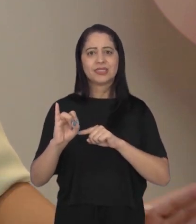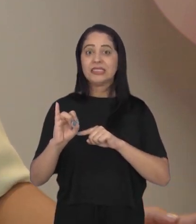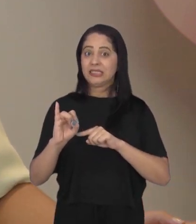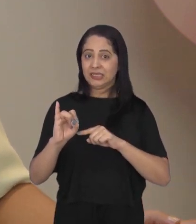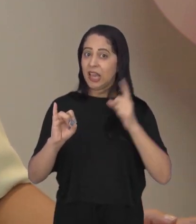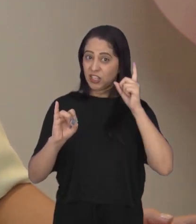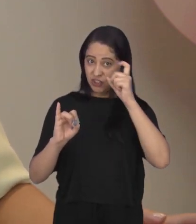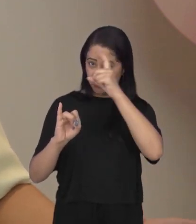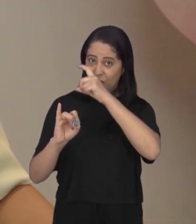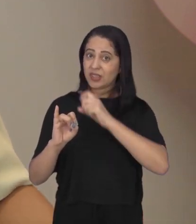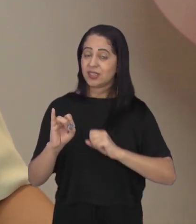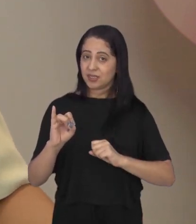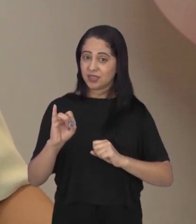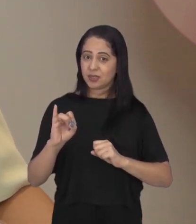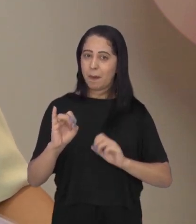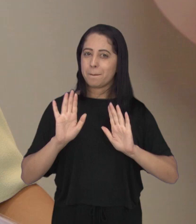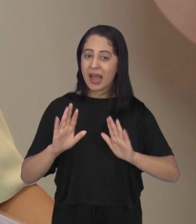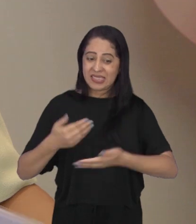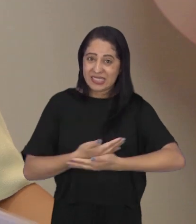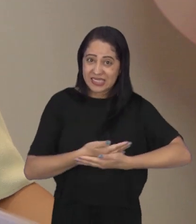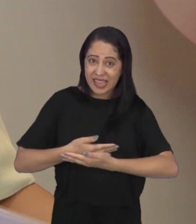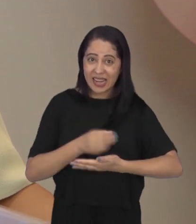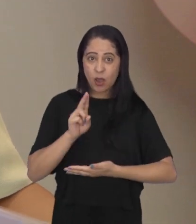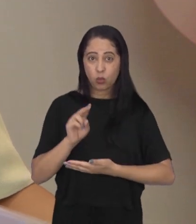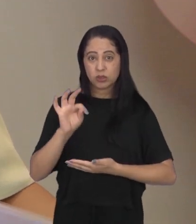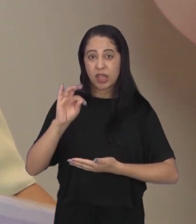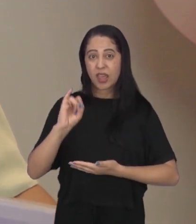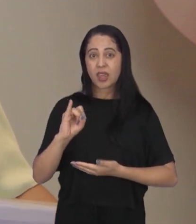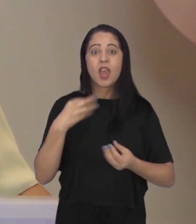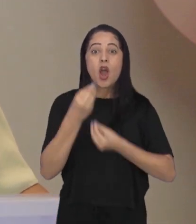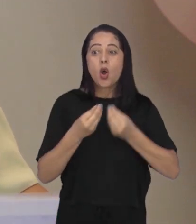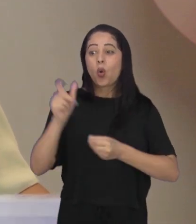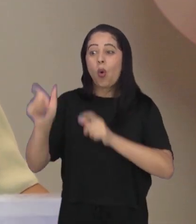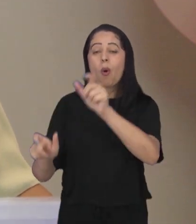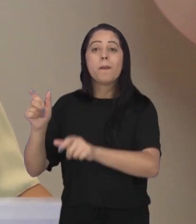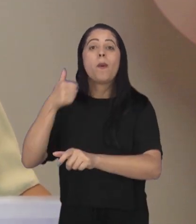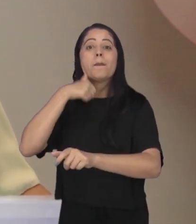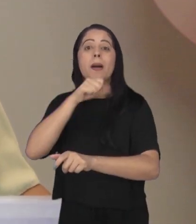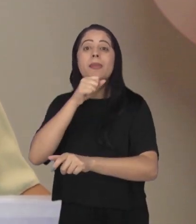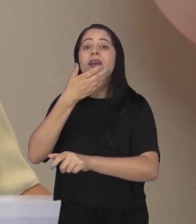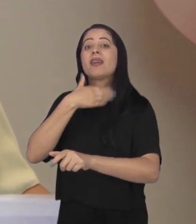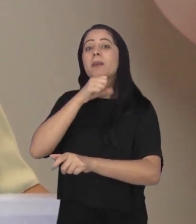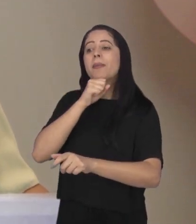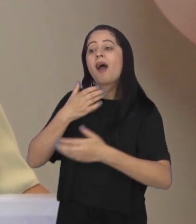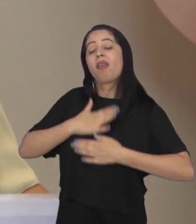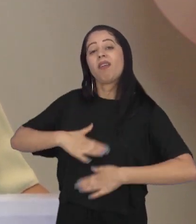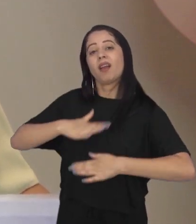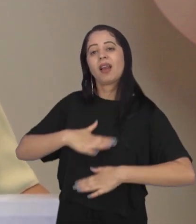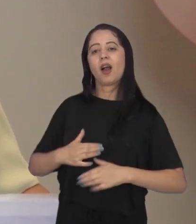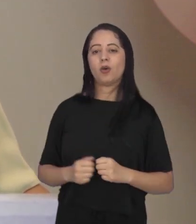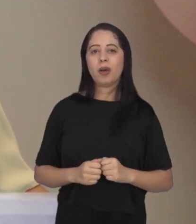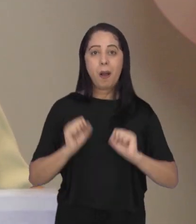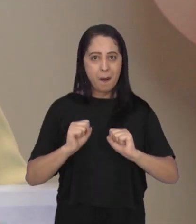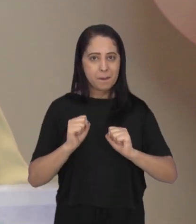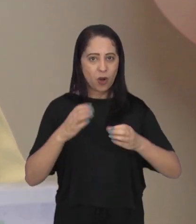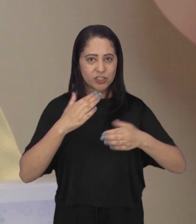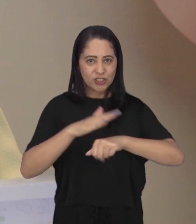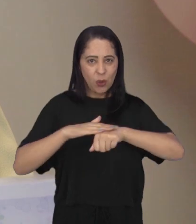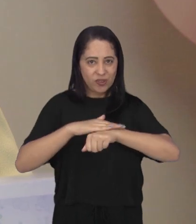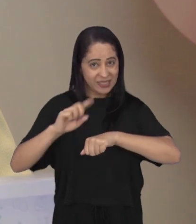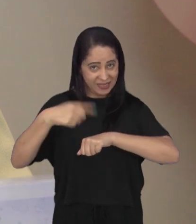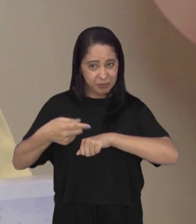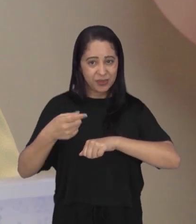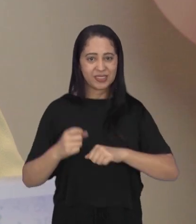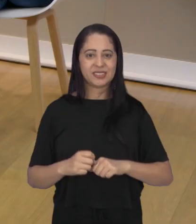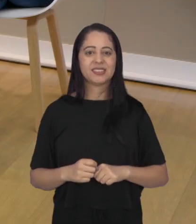UTI geralmente já assusta. UTI neonatal, então? Como tranquilizar os pais quando os bebezinhos estão internados? A gente pode falar